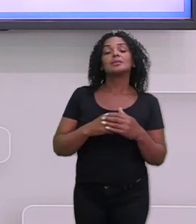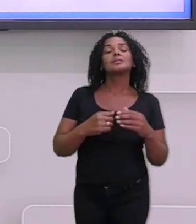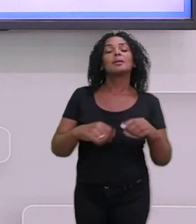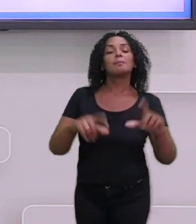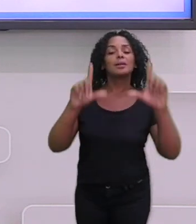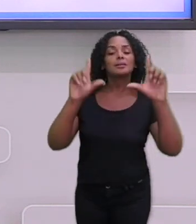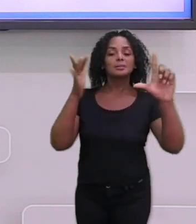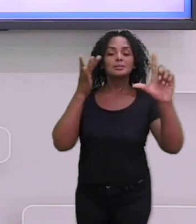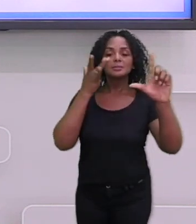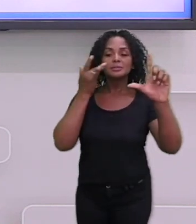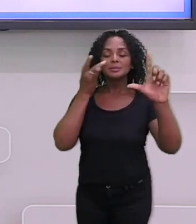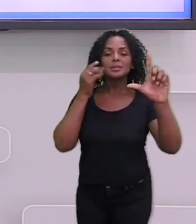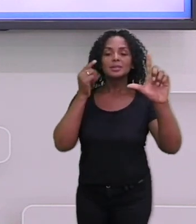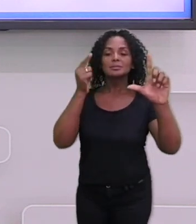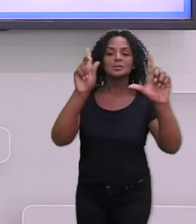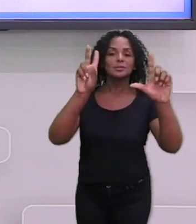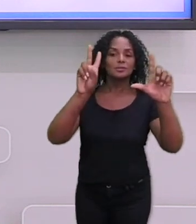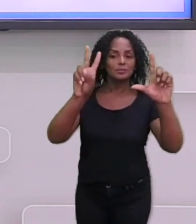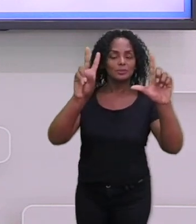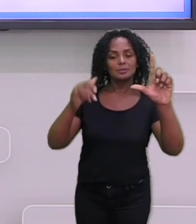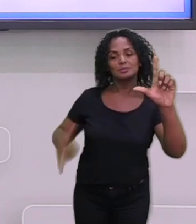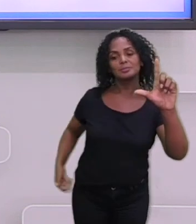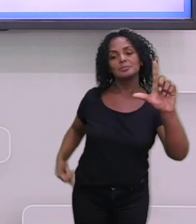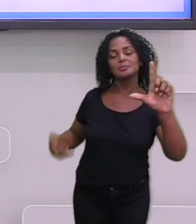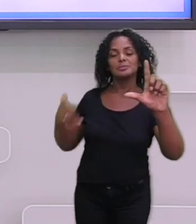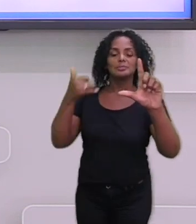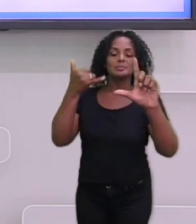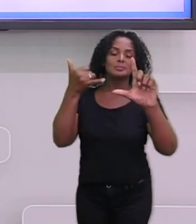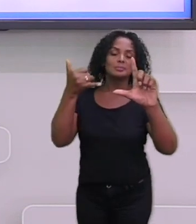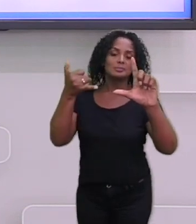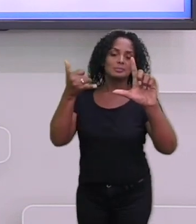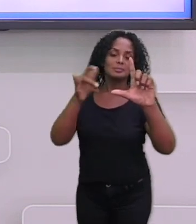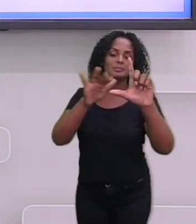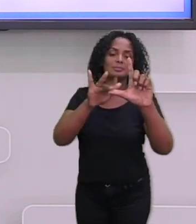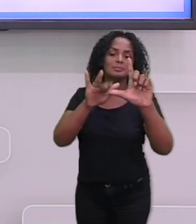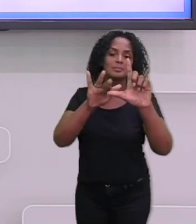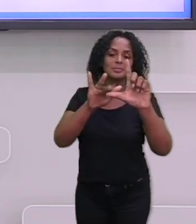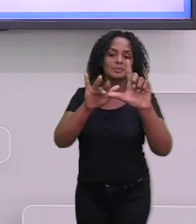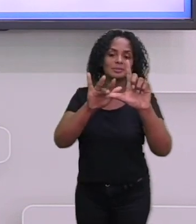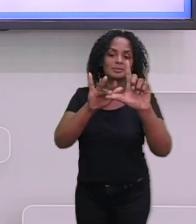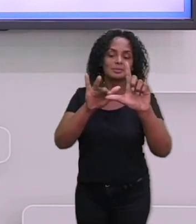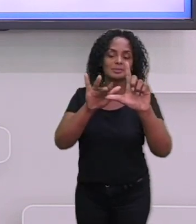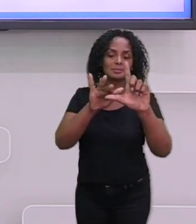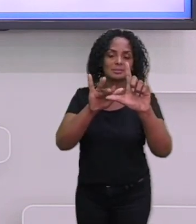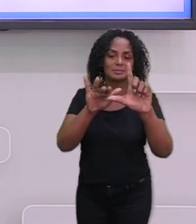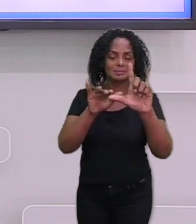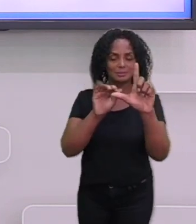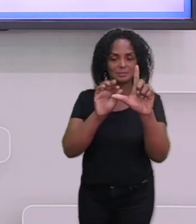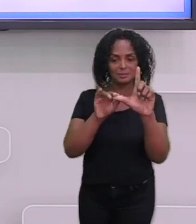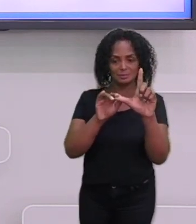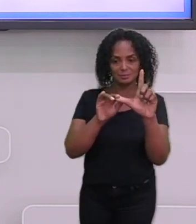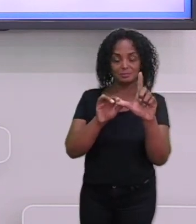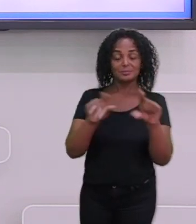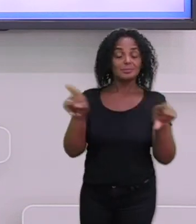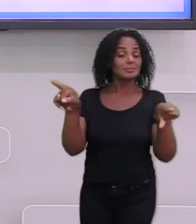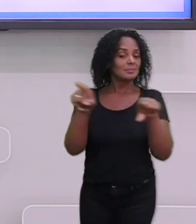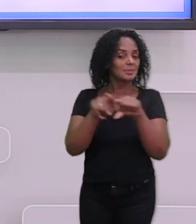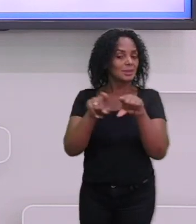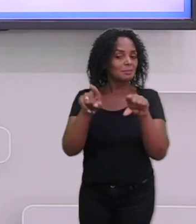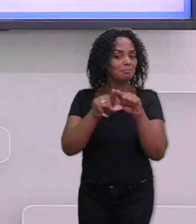plataforma SMEDGV, aponte a câmera do seu celular para a imagem que aparece no canto da sua tela.